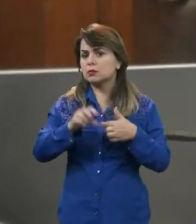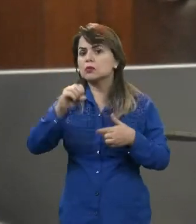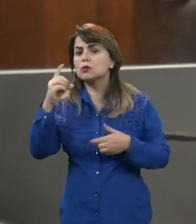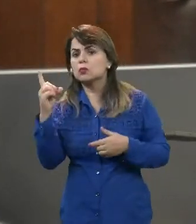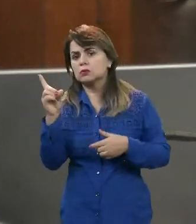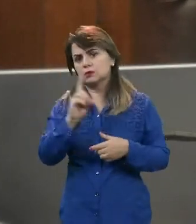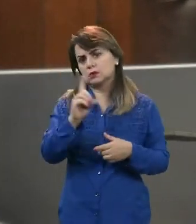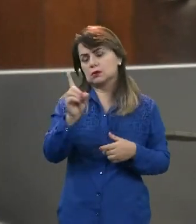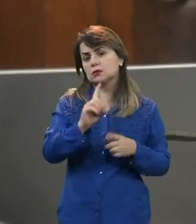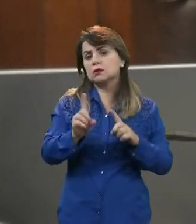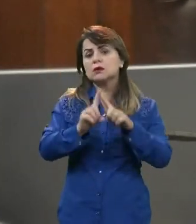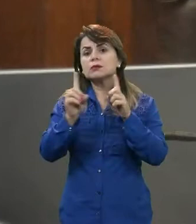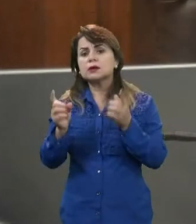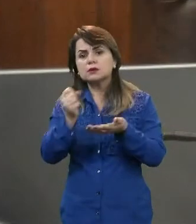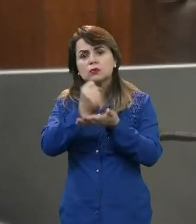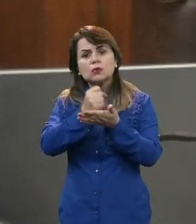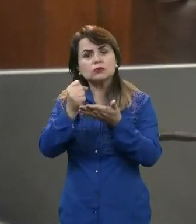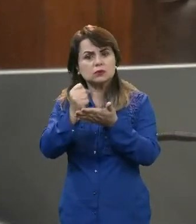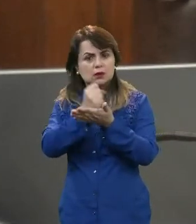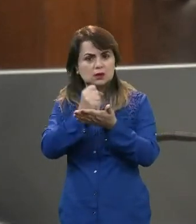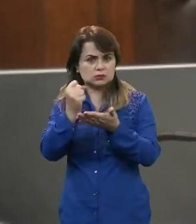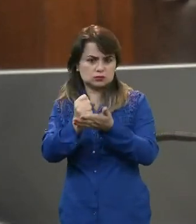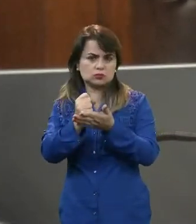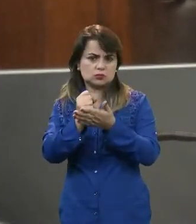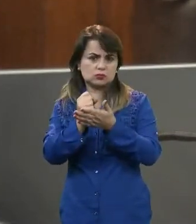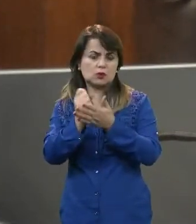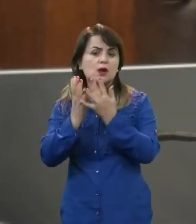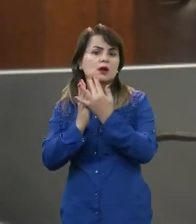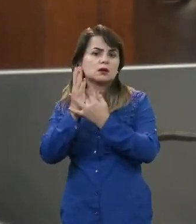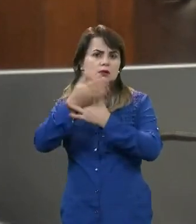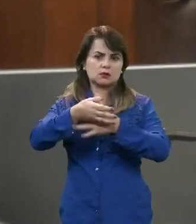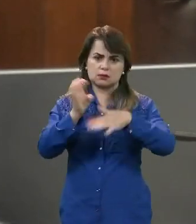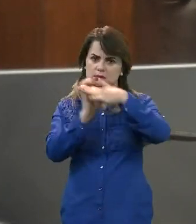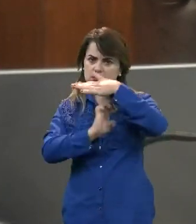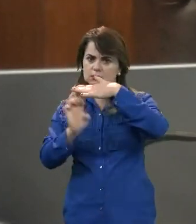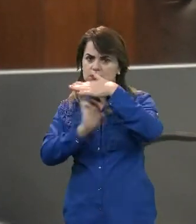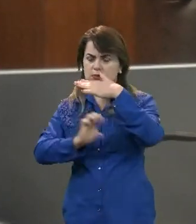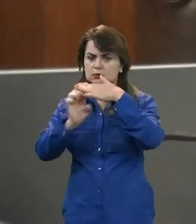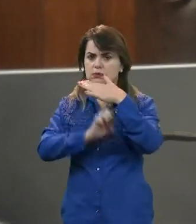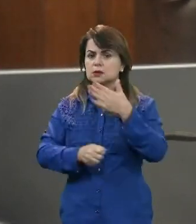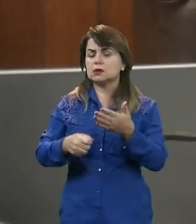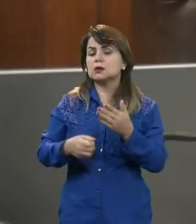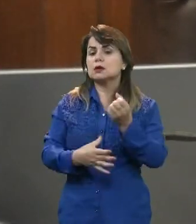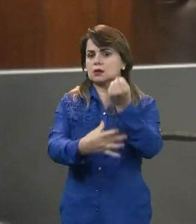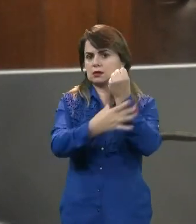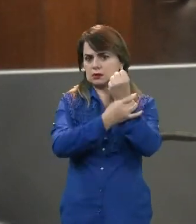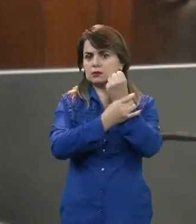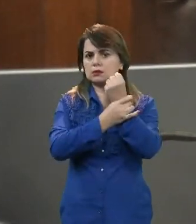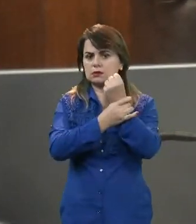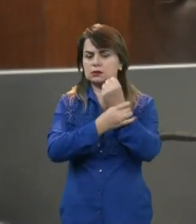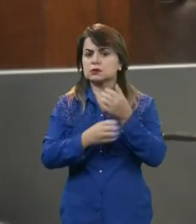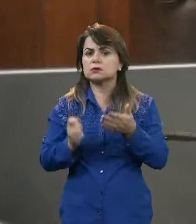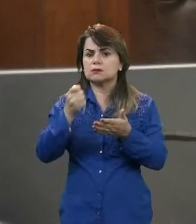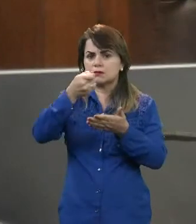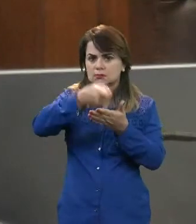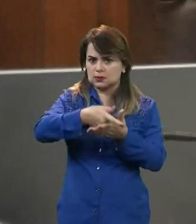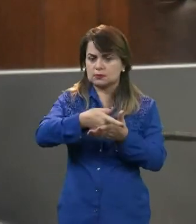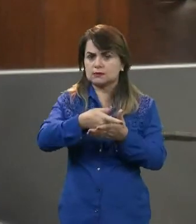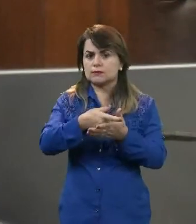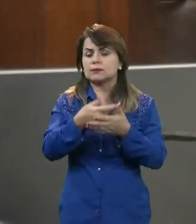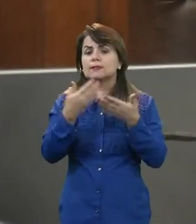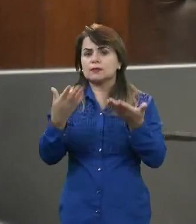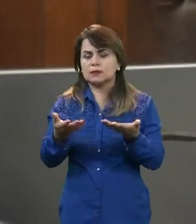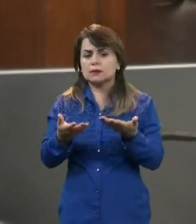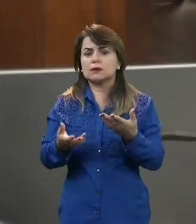consignado que garante o pagamento. É verdade. E o Bradesco, por ter nascido em Marília,